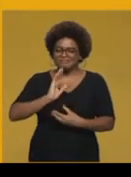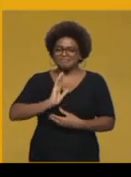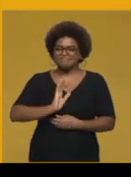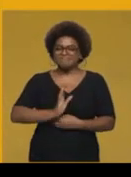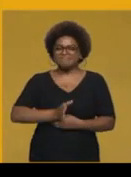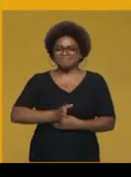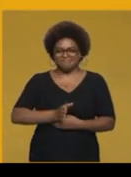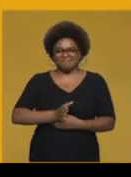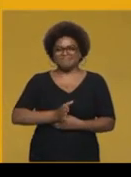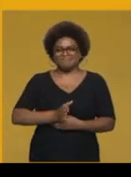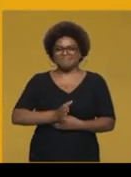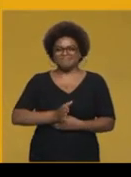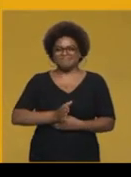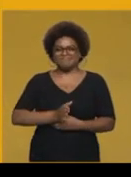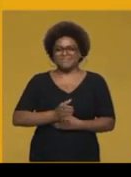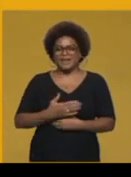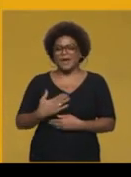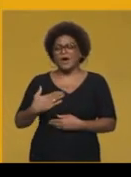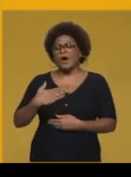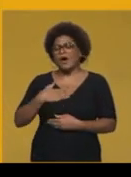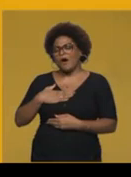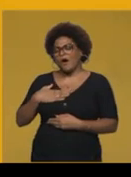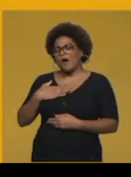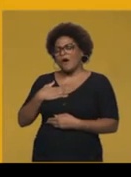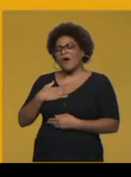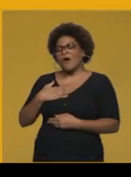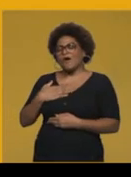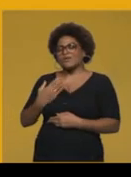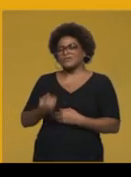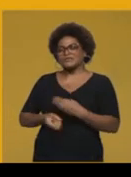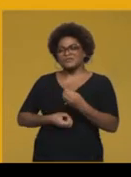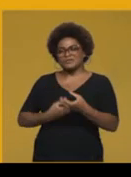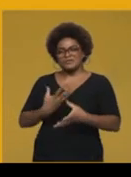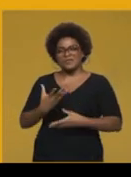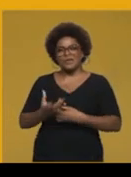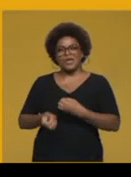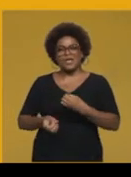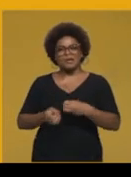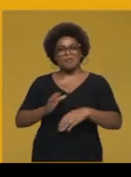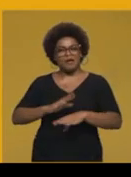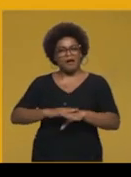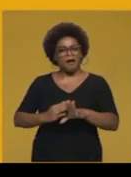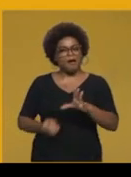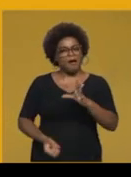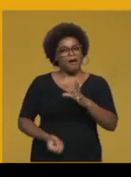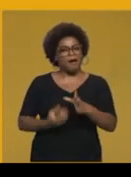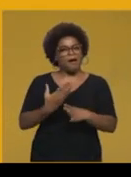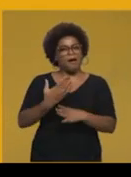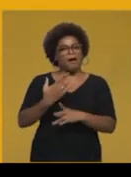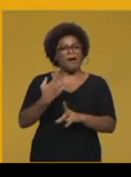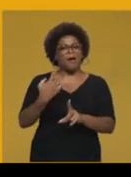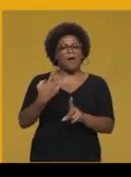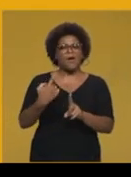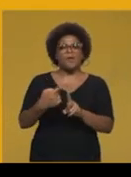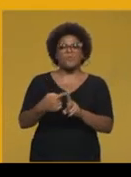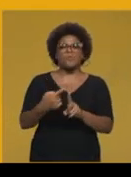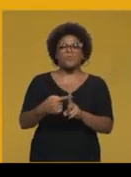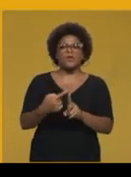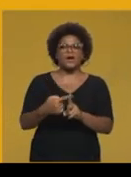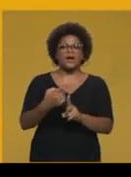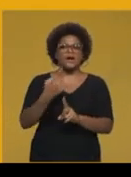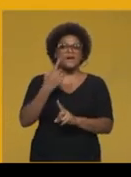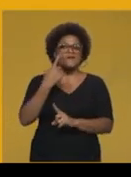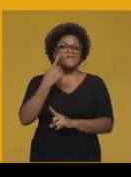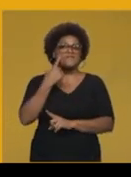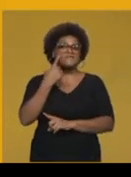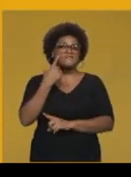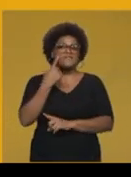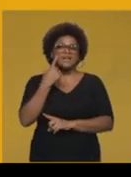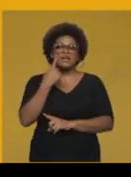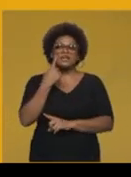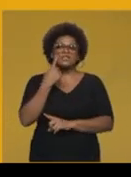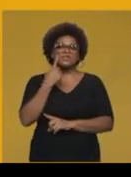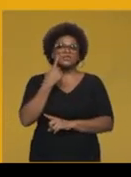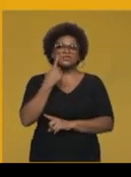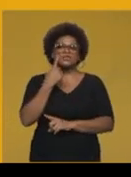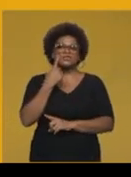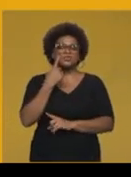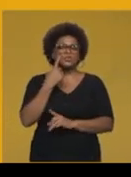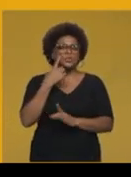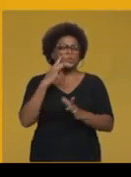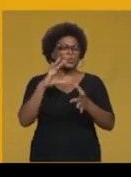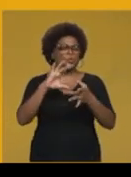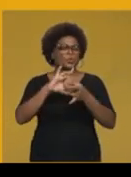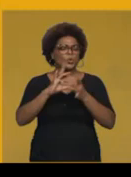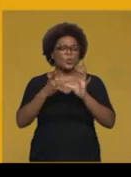Gosto desse poema porque vejo nele, em seu esforço, toda a minha vida.